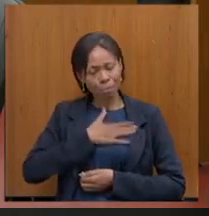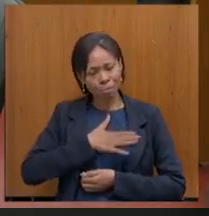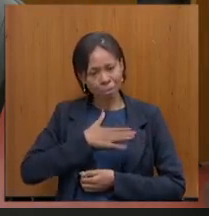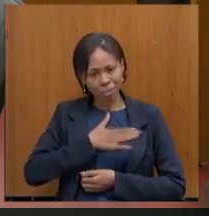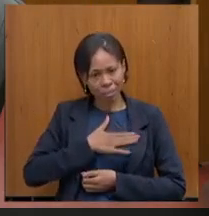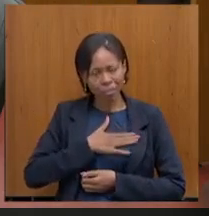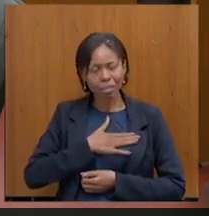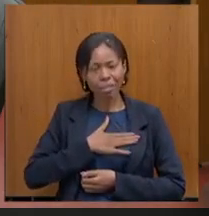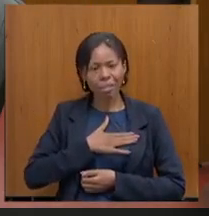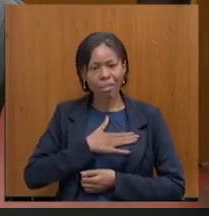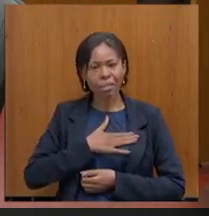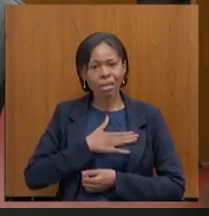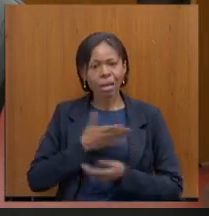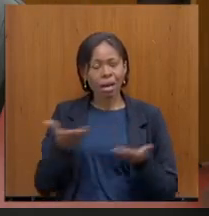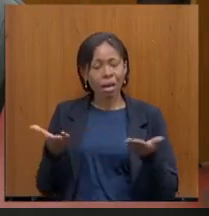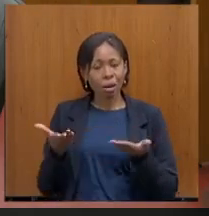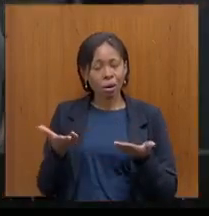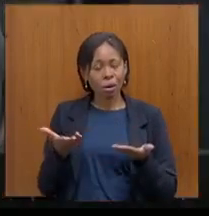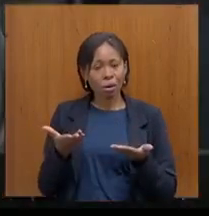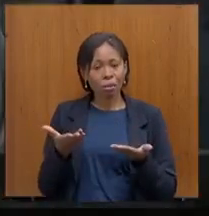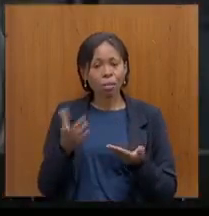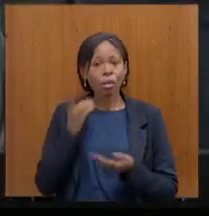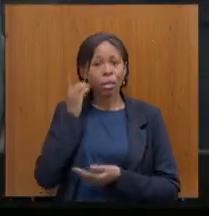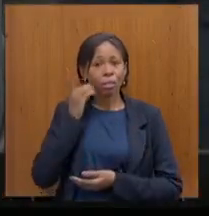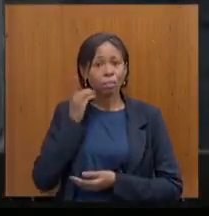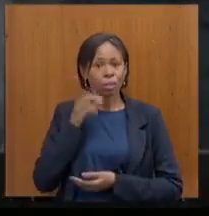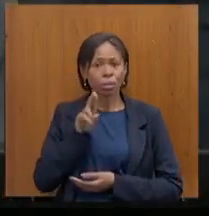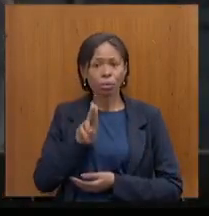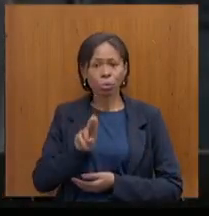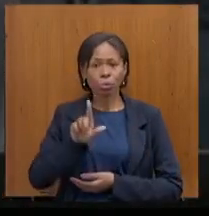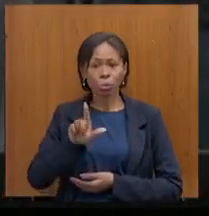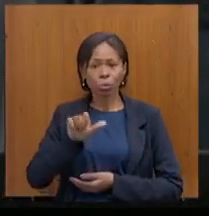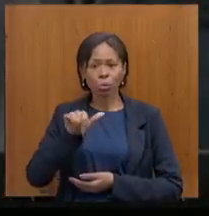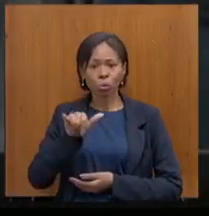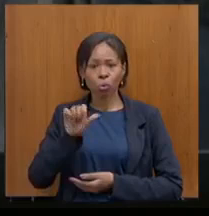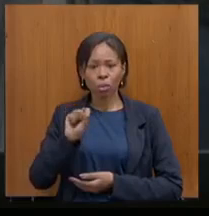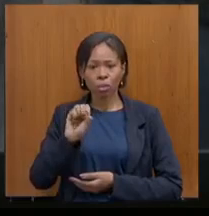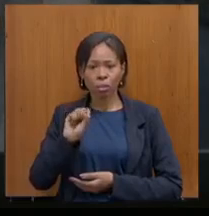nós vamos conceder a palavra ao deputado Ulisses Gomes